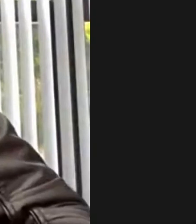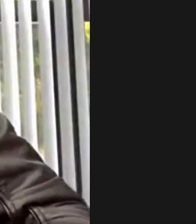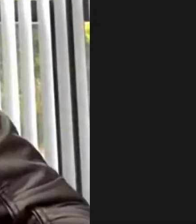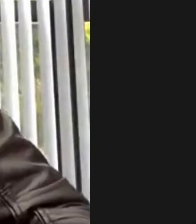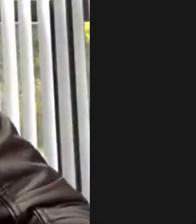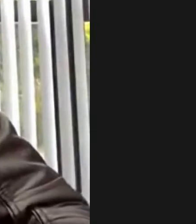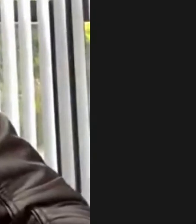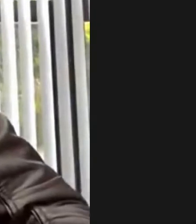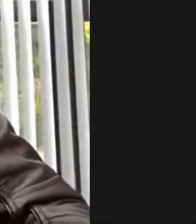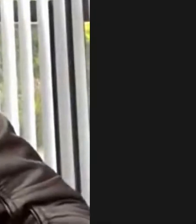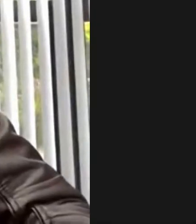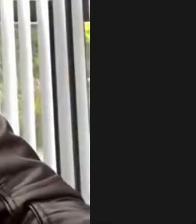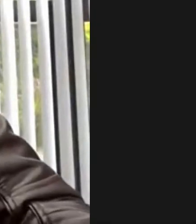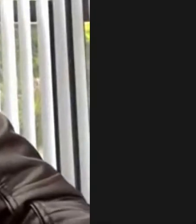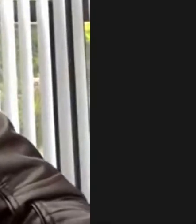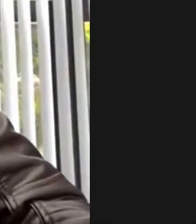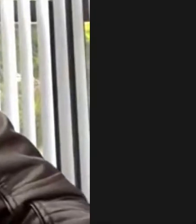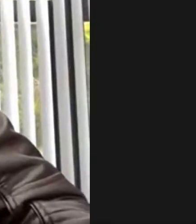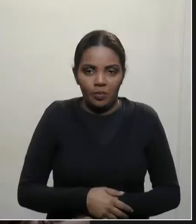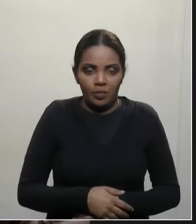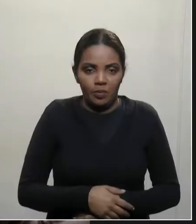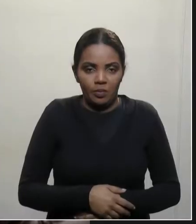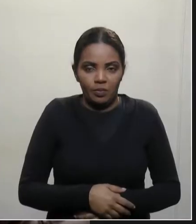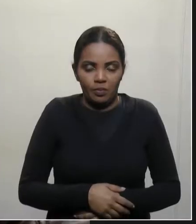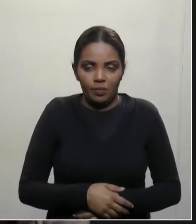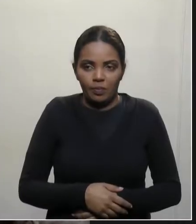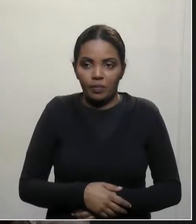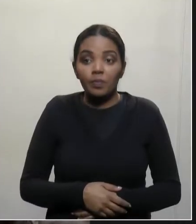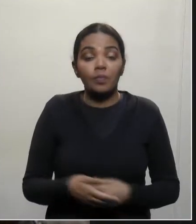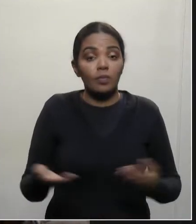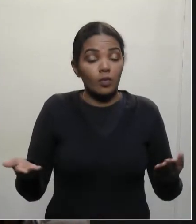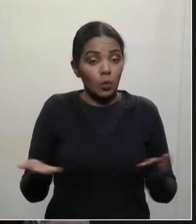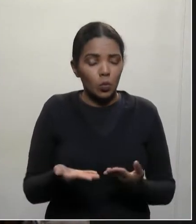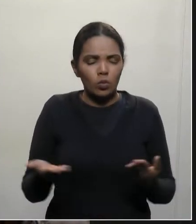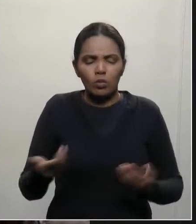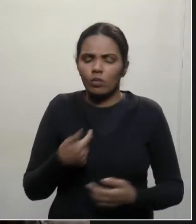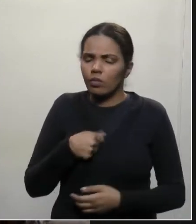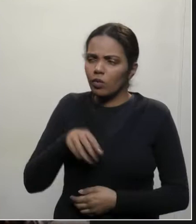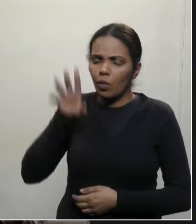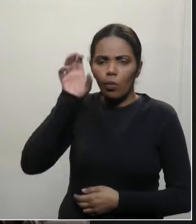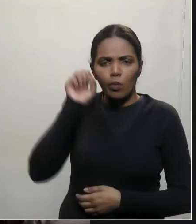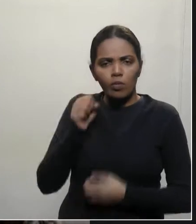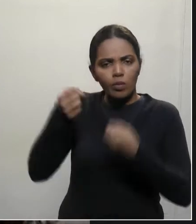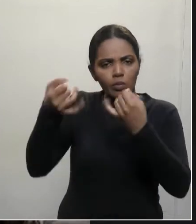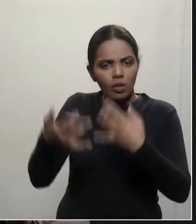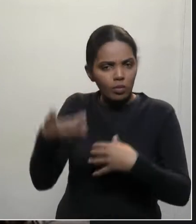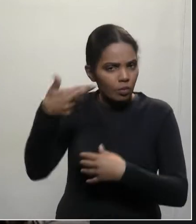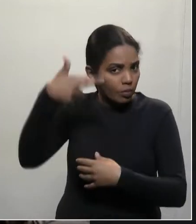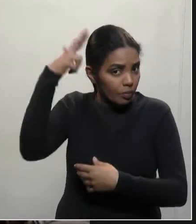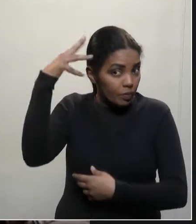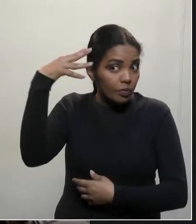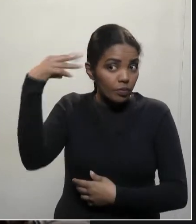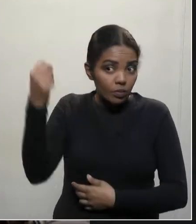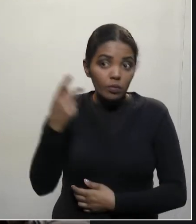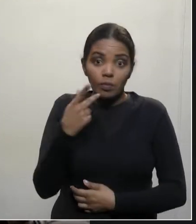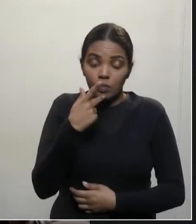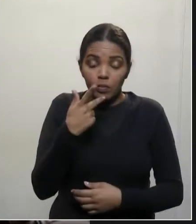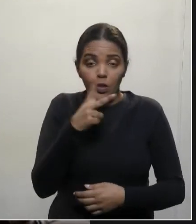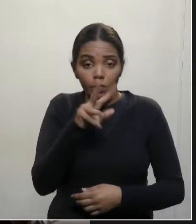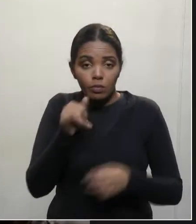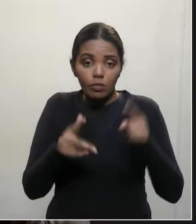do deputado Requião Filho a respeito da redução de 4,2 bilhões,